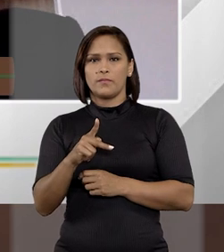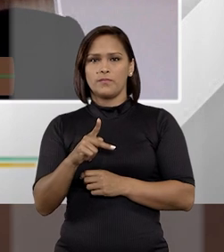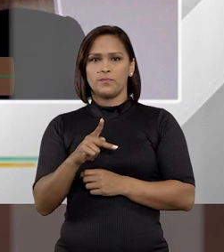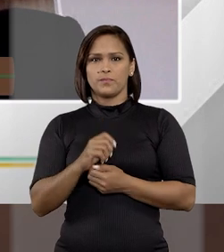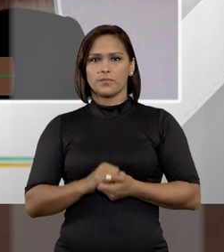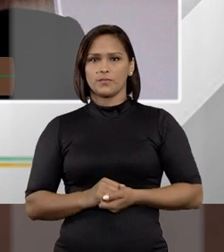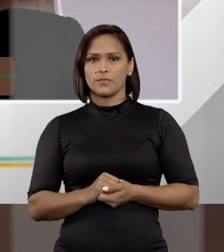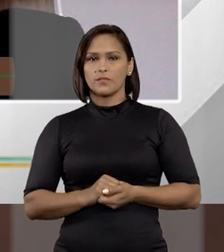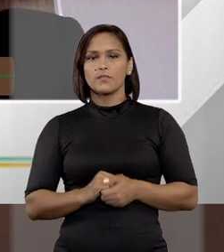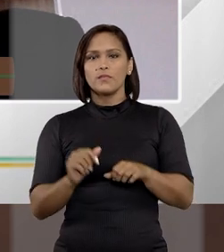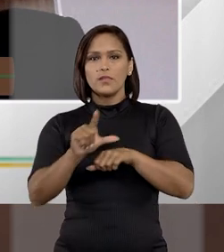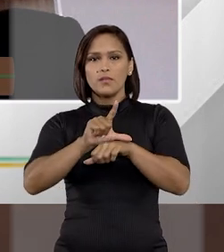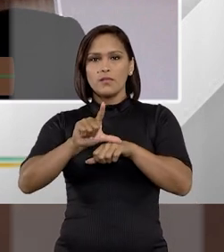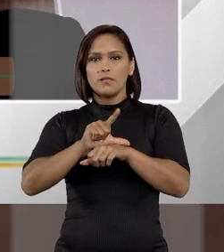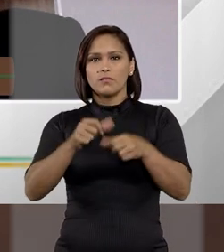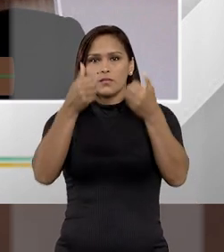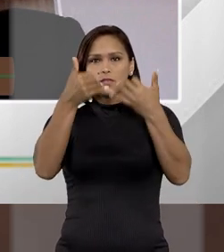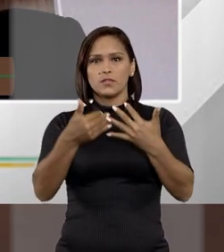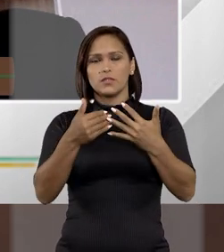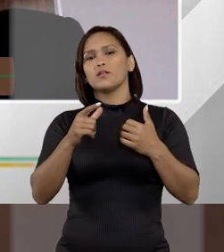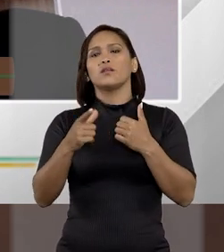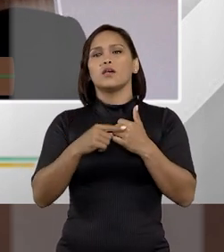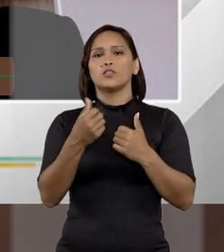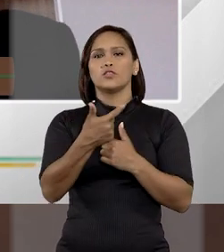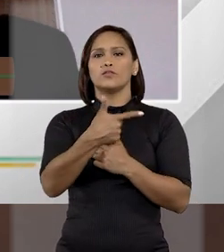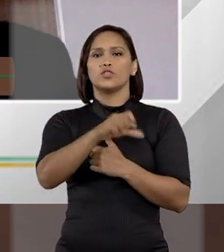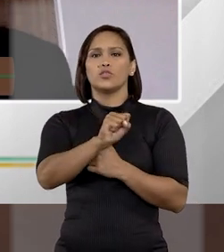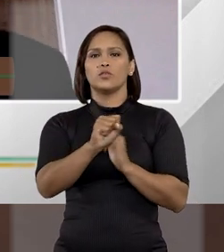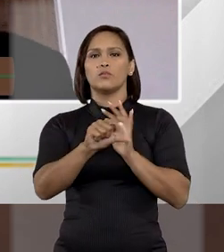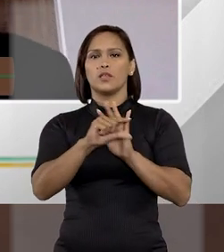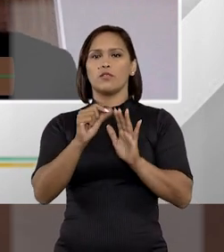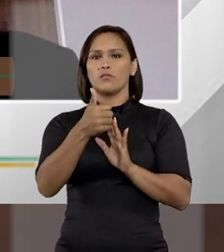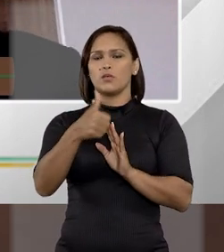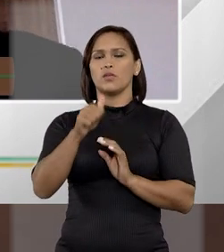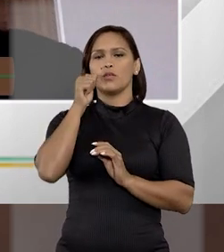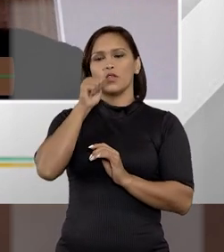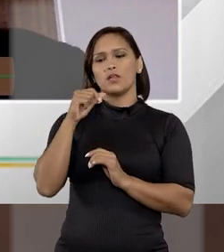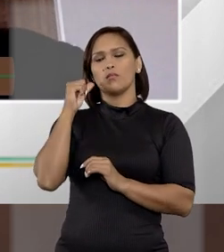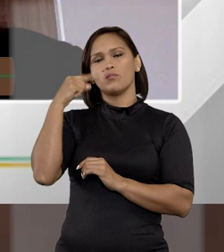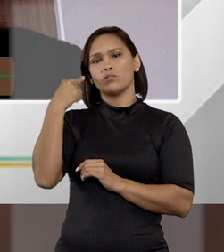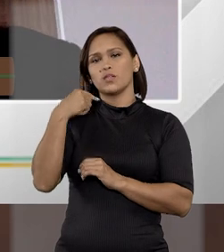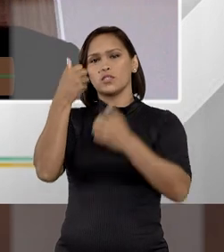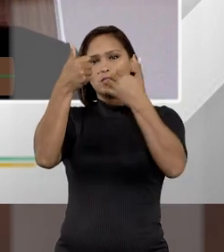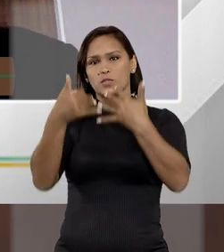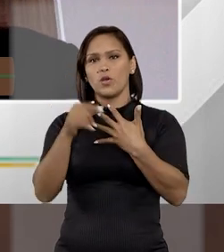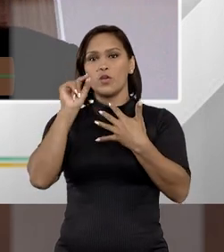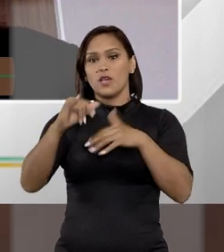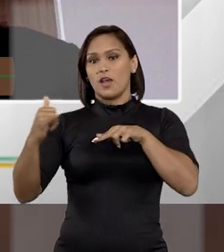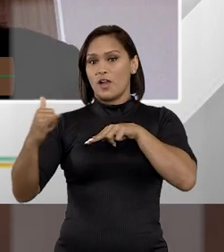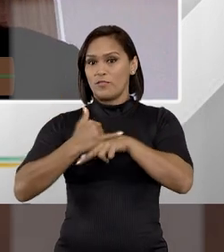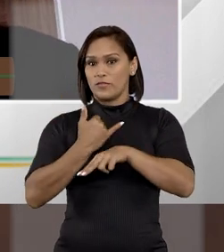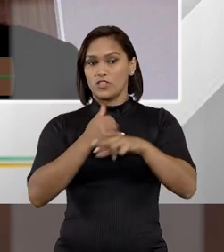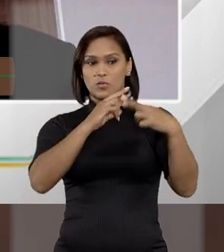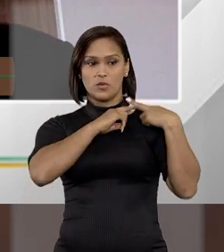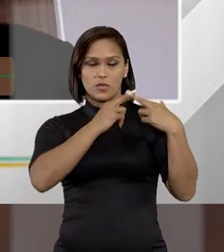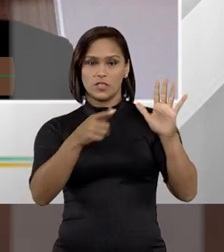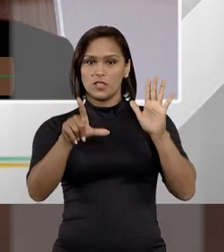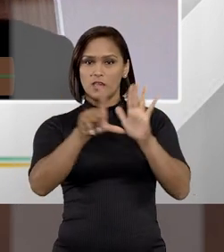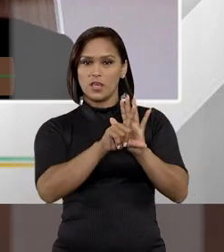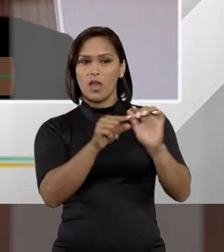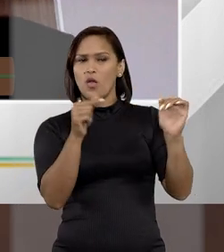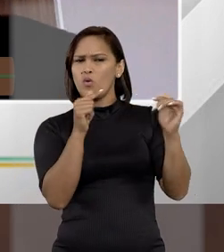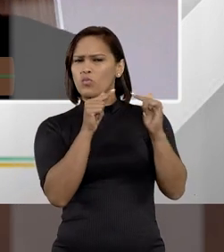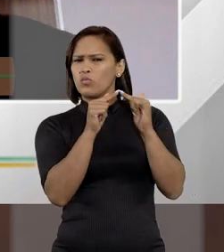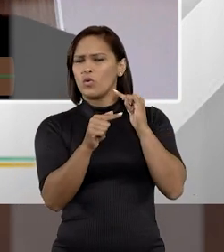o legislador, ele colocou no artigo 28, parágrafo 1º, que a Ilana fez menção, que se a vítima ou representante